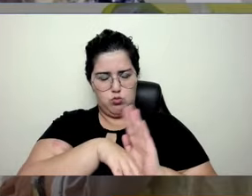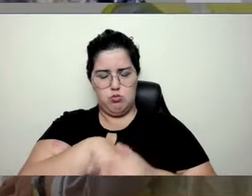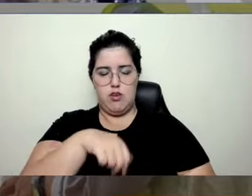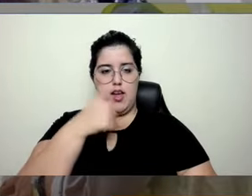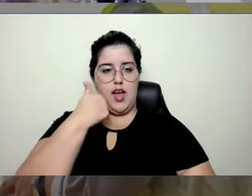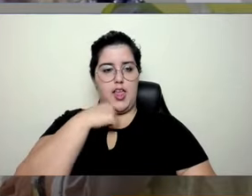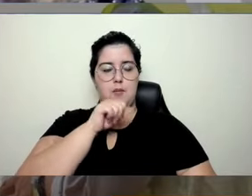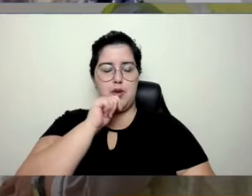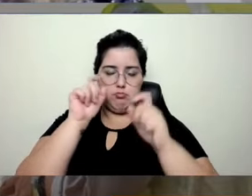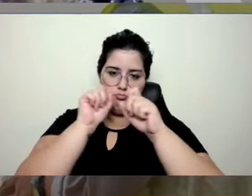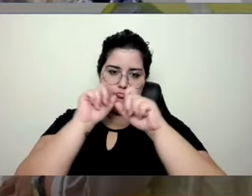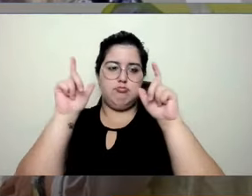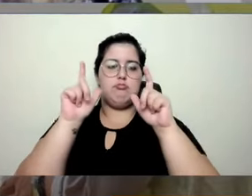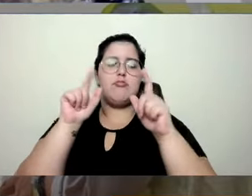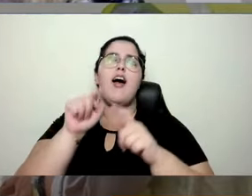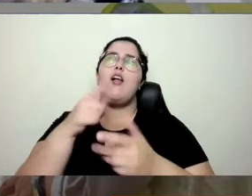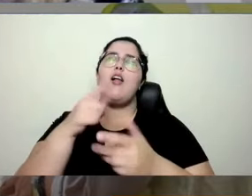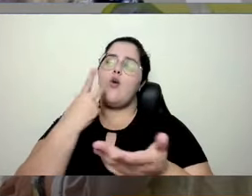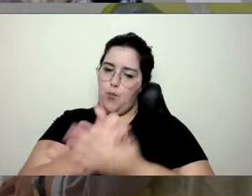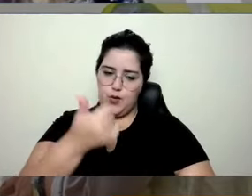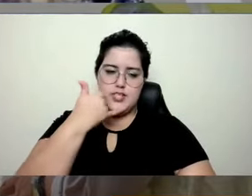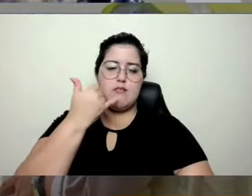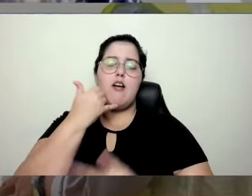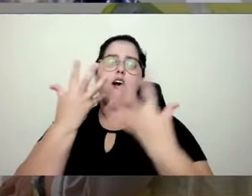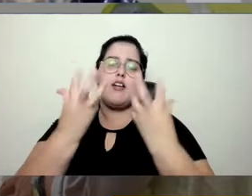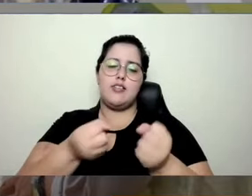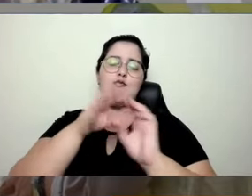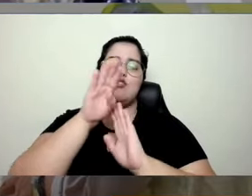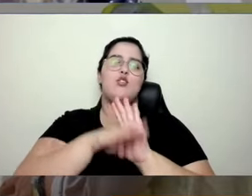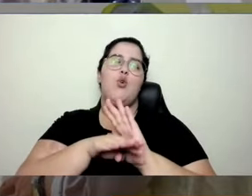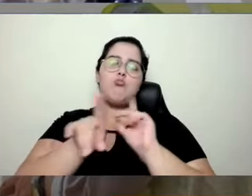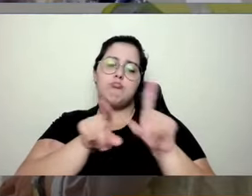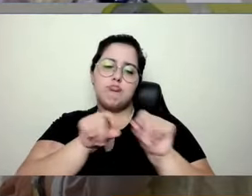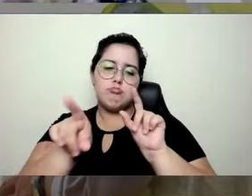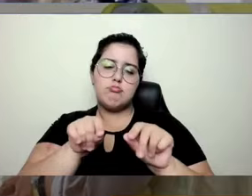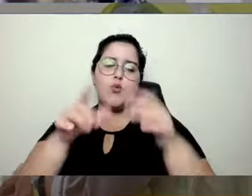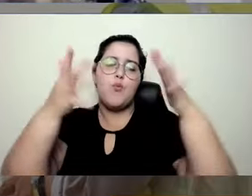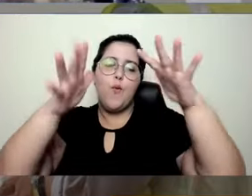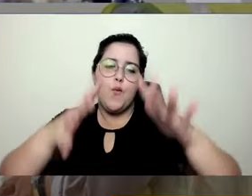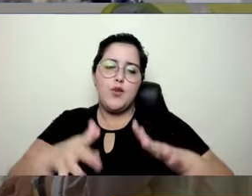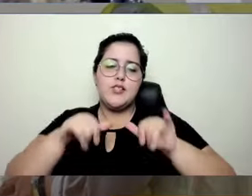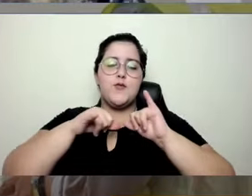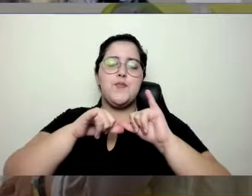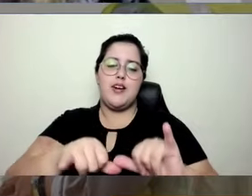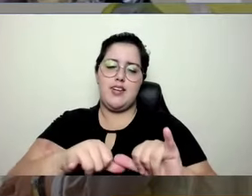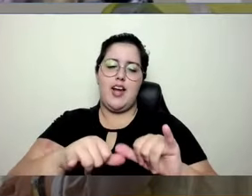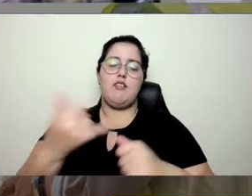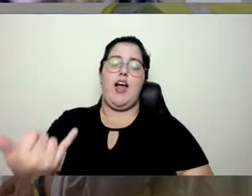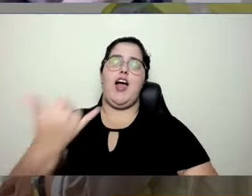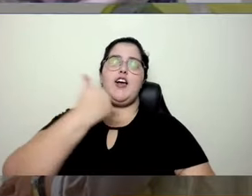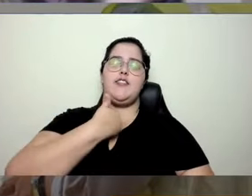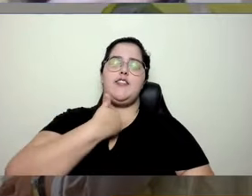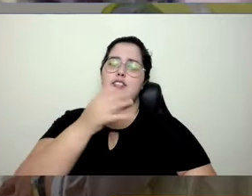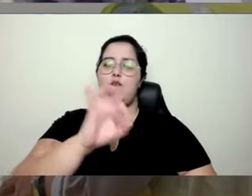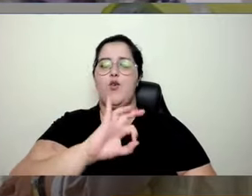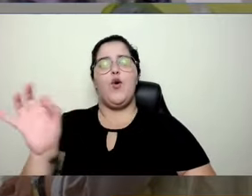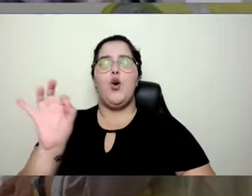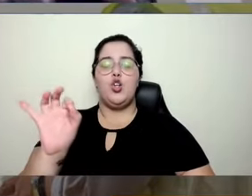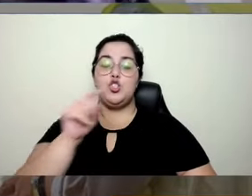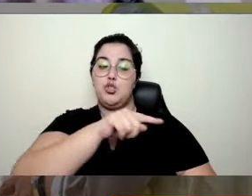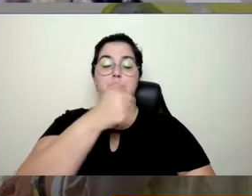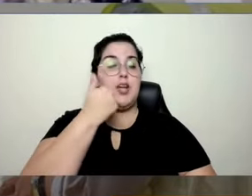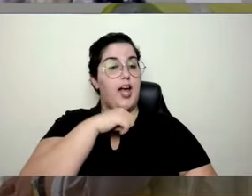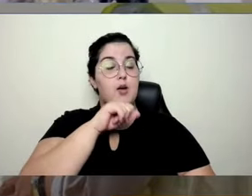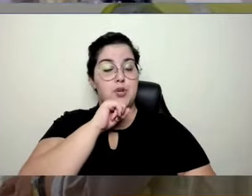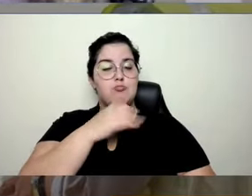Comprou celular, baixou o aplicativo, agora consegue selecionar as ofertas, colocar lembrete, porque fez sentido,